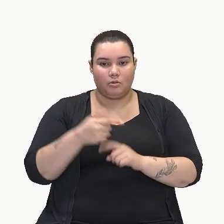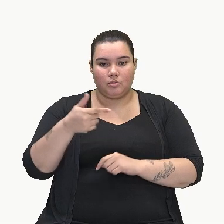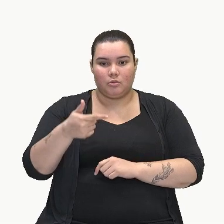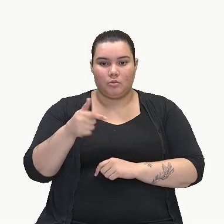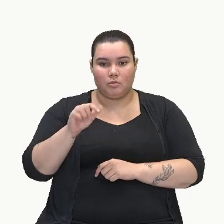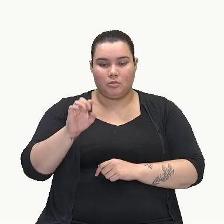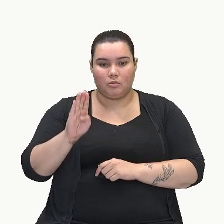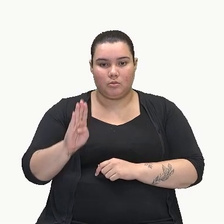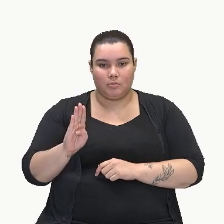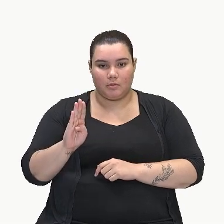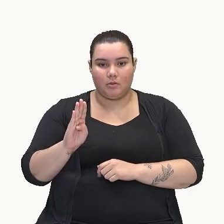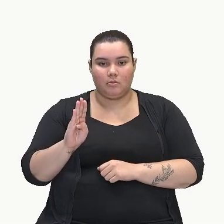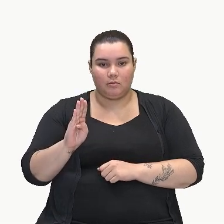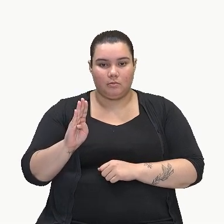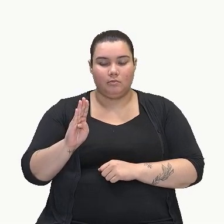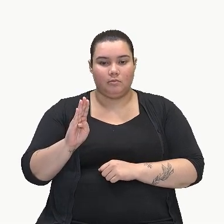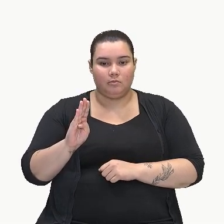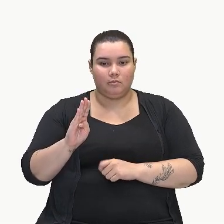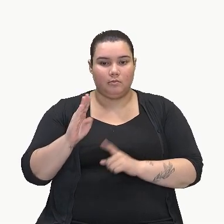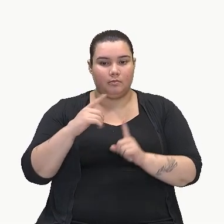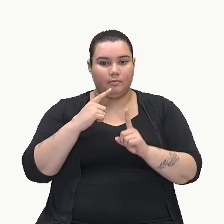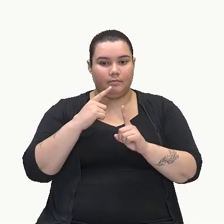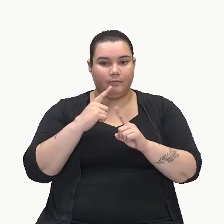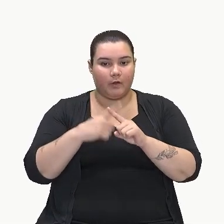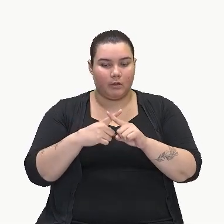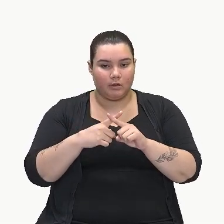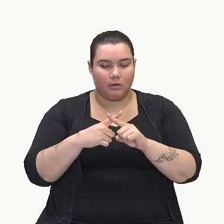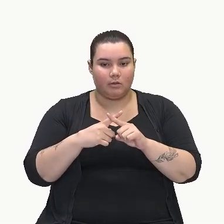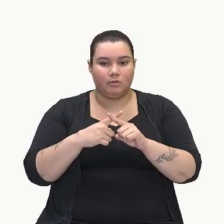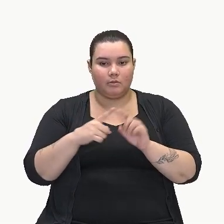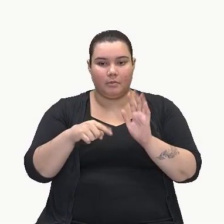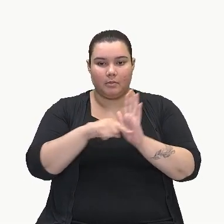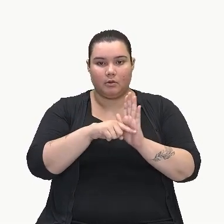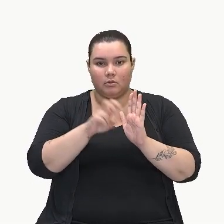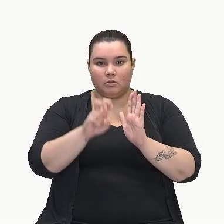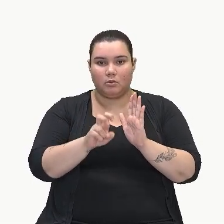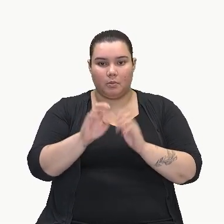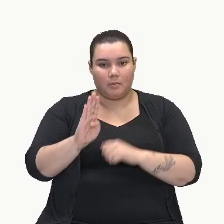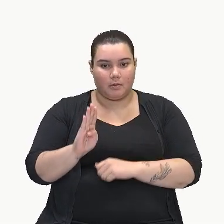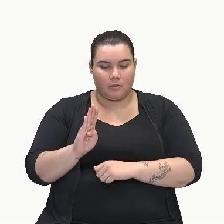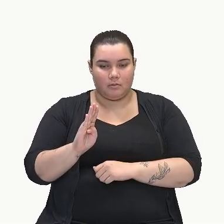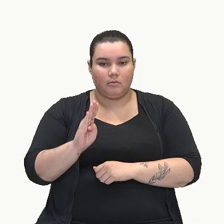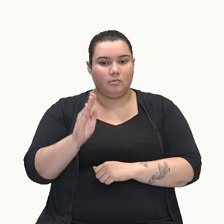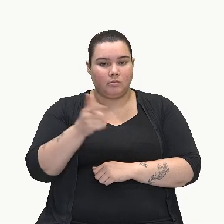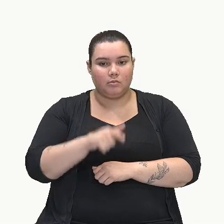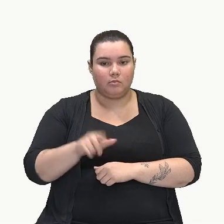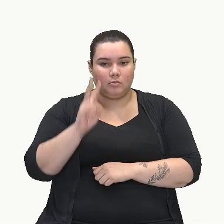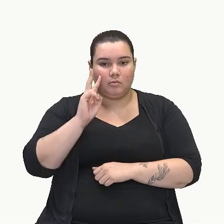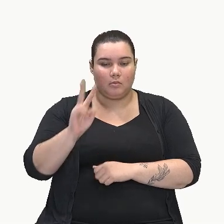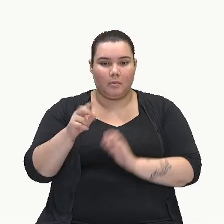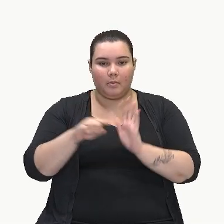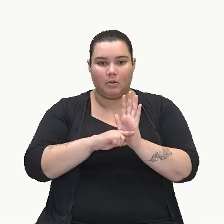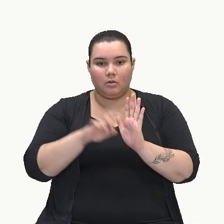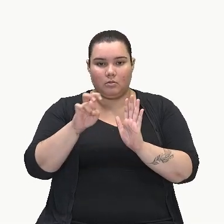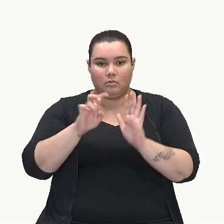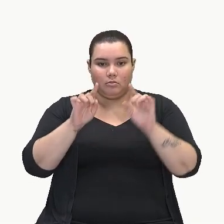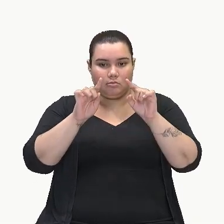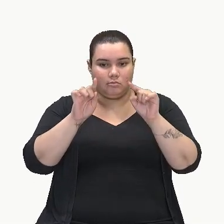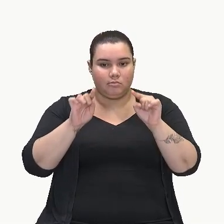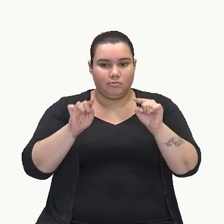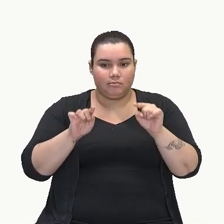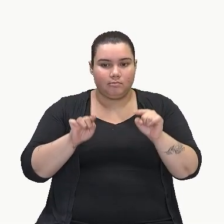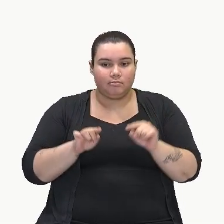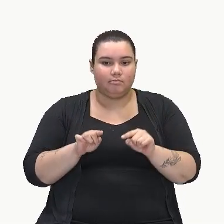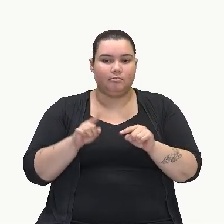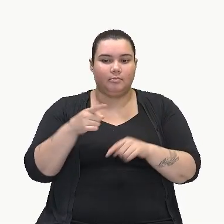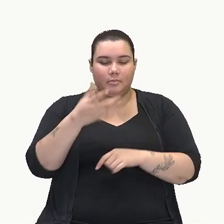com o segundo termo. Então, ó, o 2B com o menos 5B. Novamente, eu deixei o menos 5 entre parênteses para